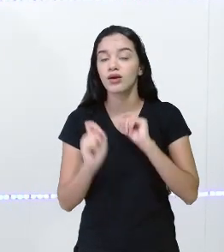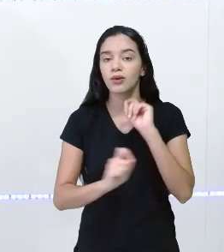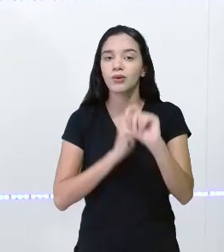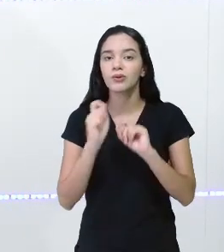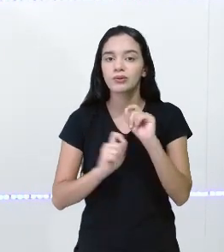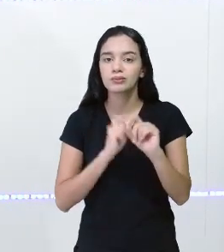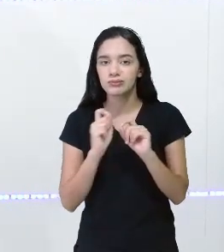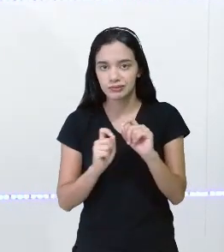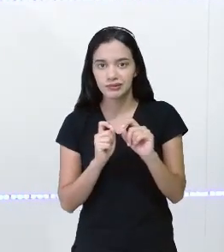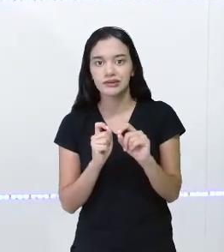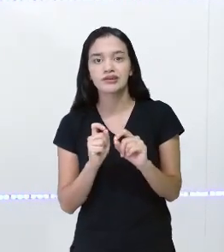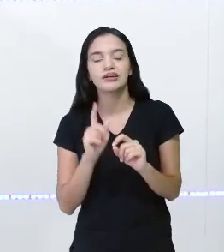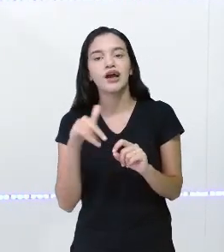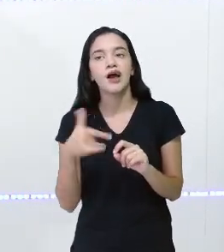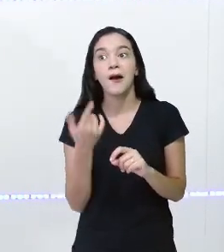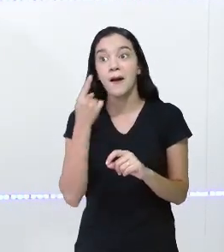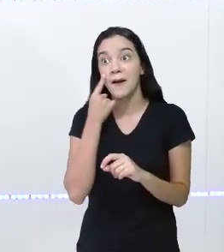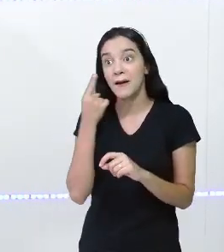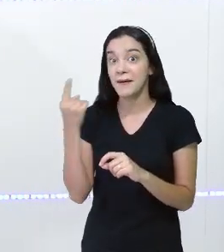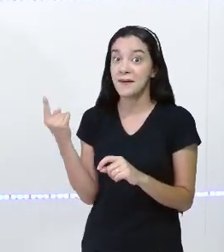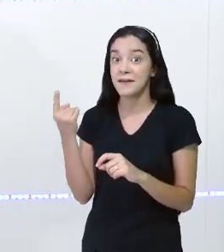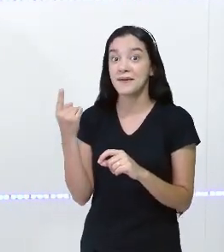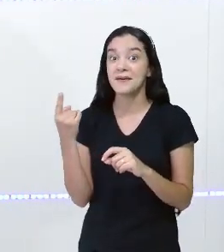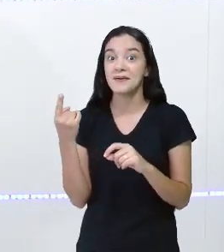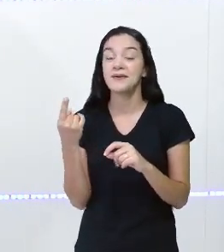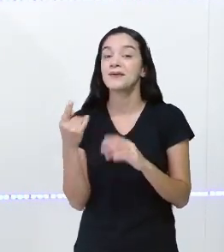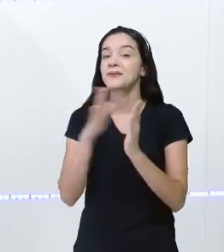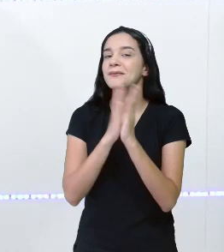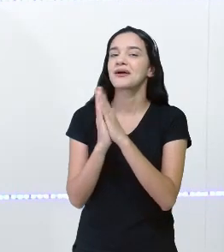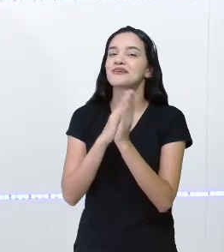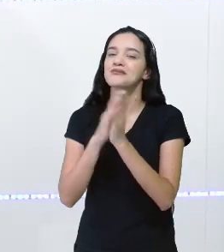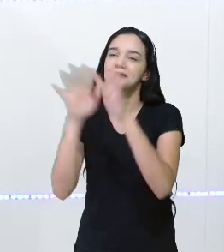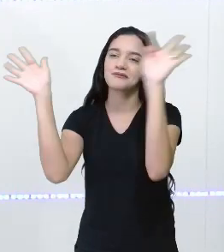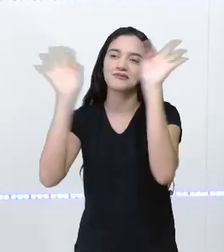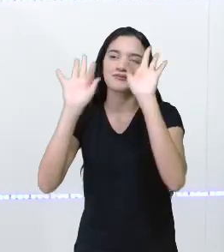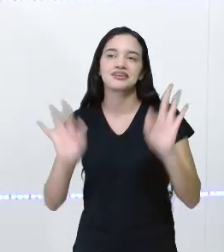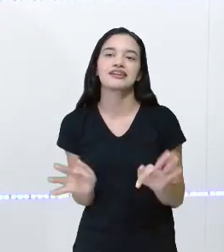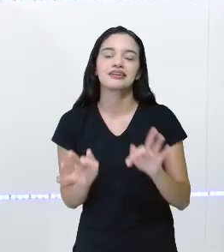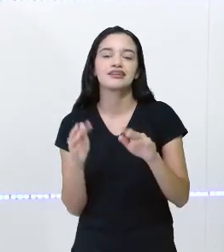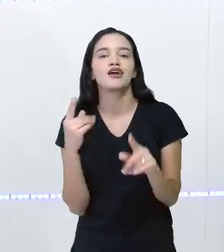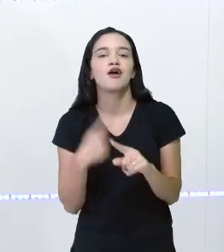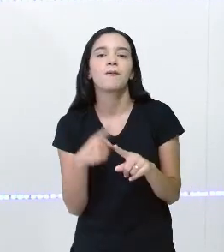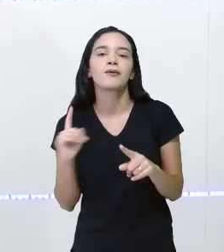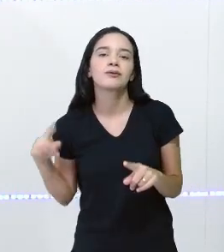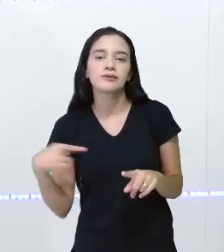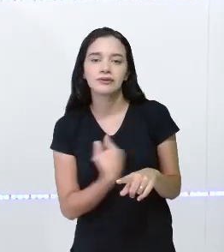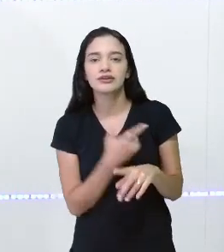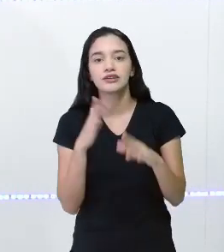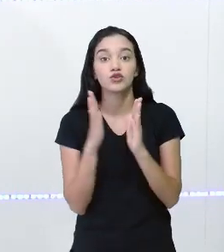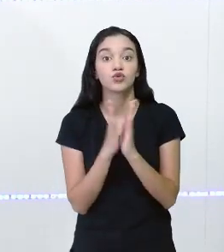Olha aí, meu avatar, como está feliz! Por quê? Porque nós vamos estudar